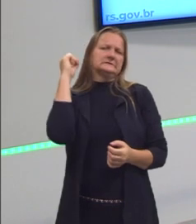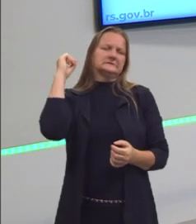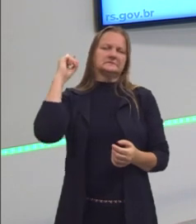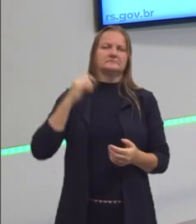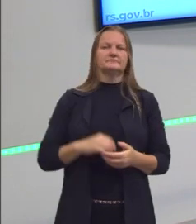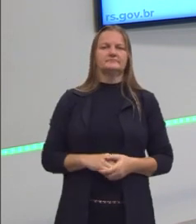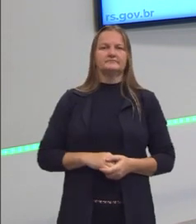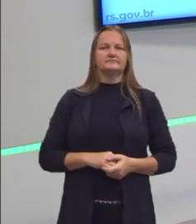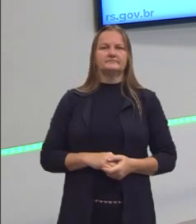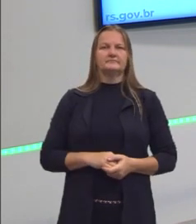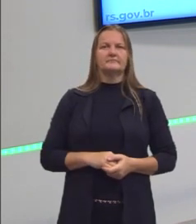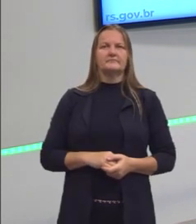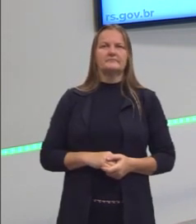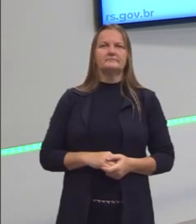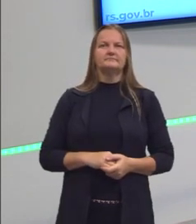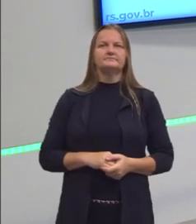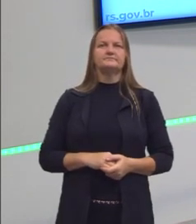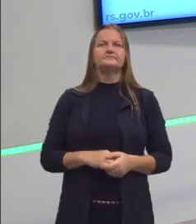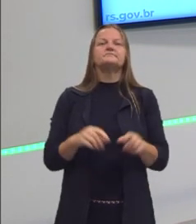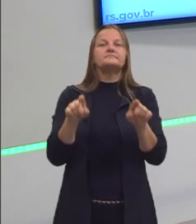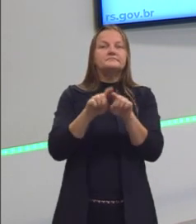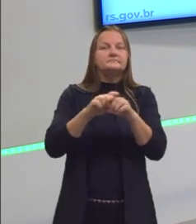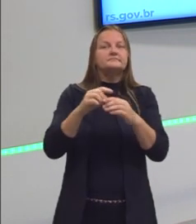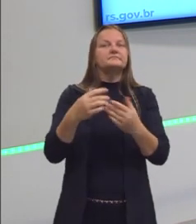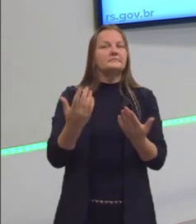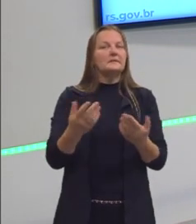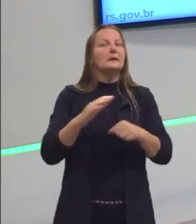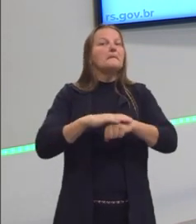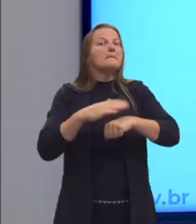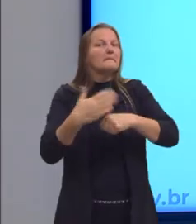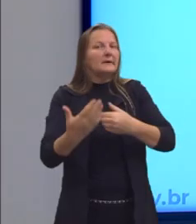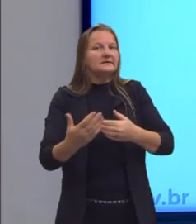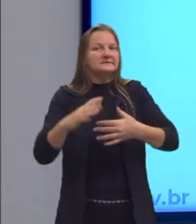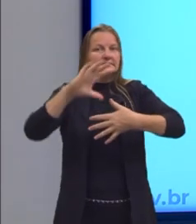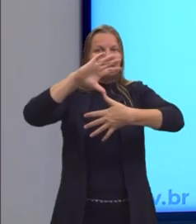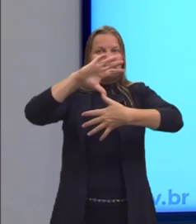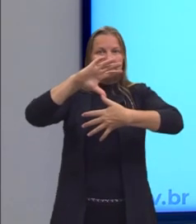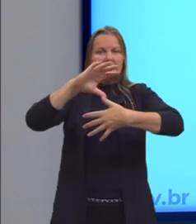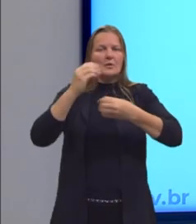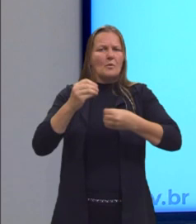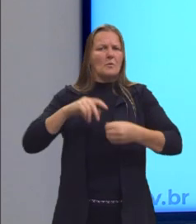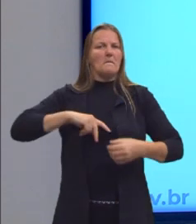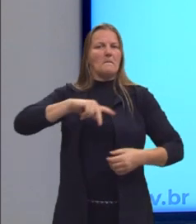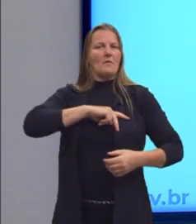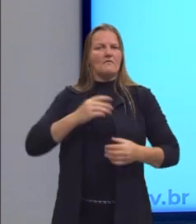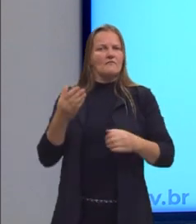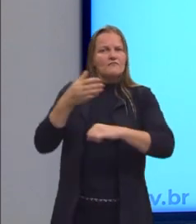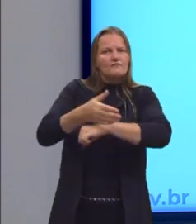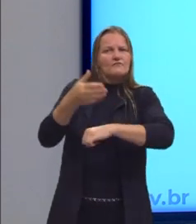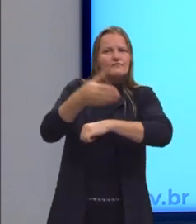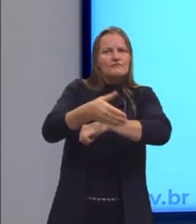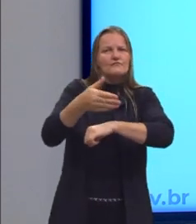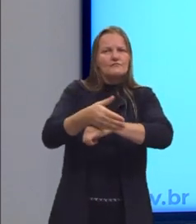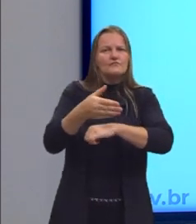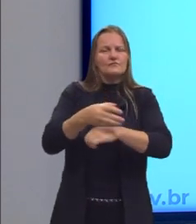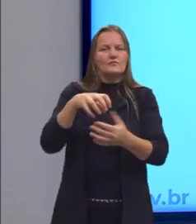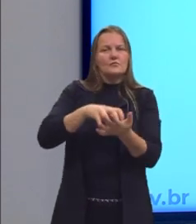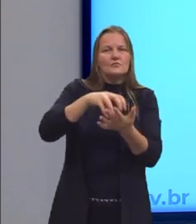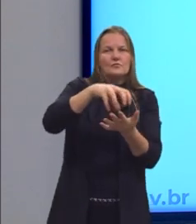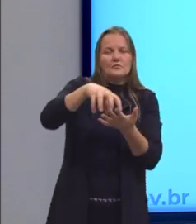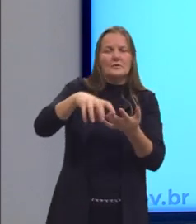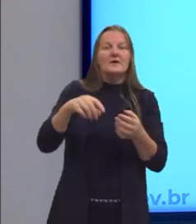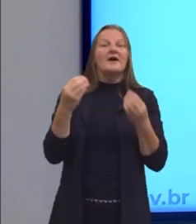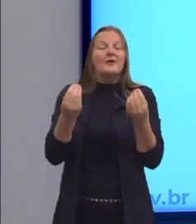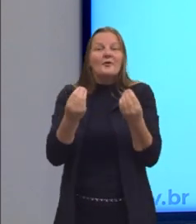E, pessoal, além dessa questão de como a América foi povoada, tem essa questão de como o